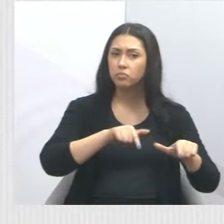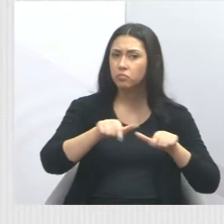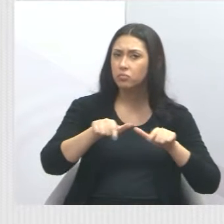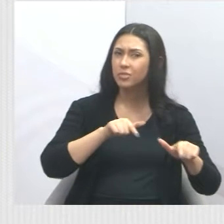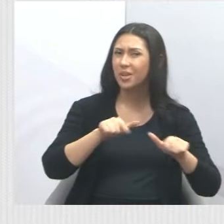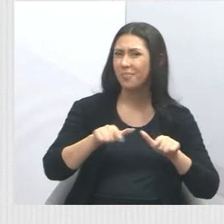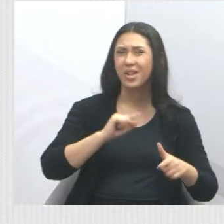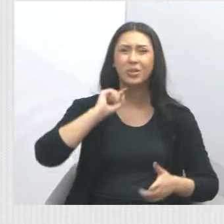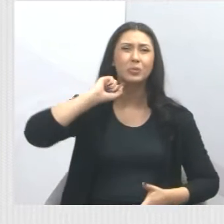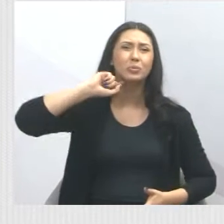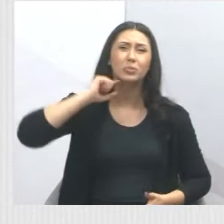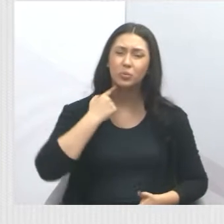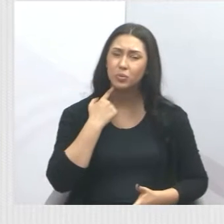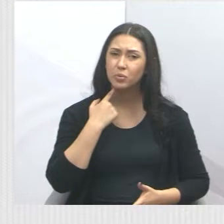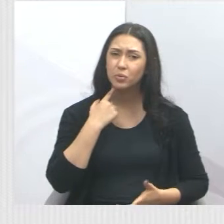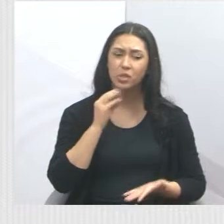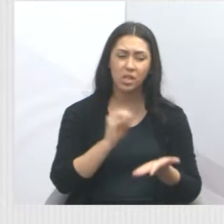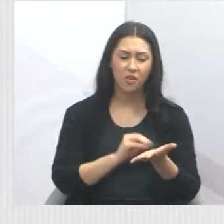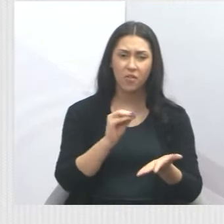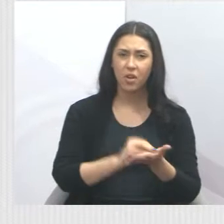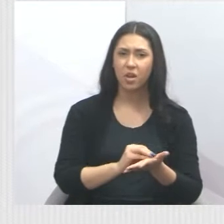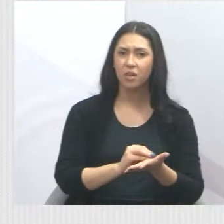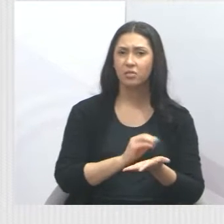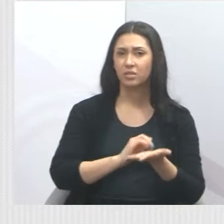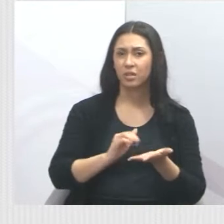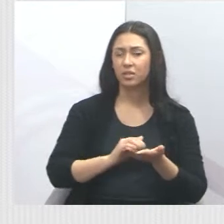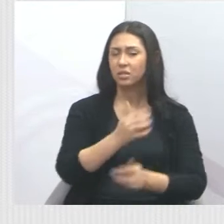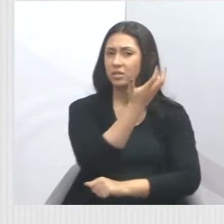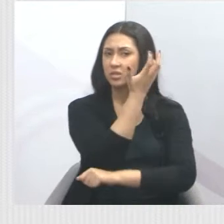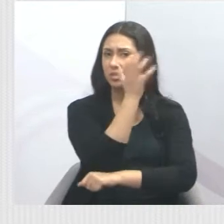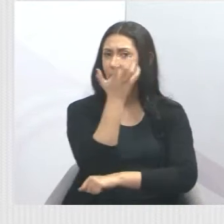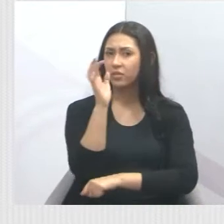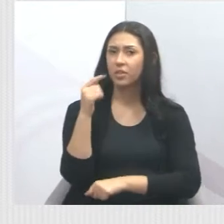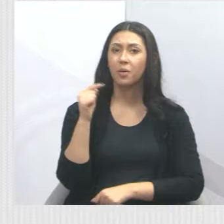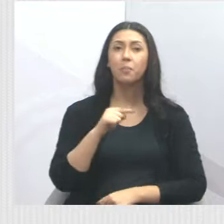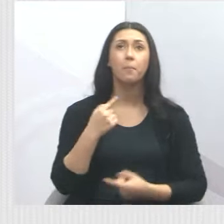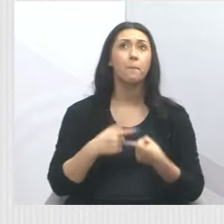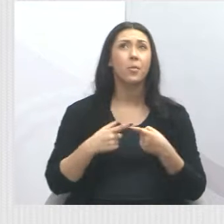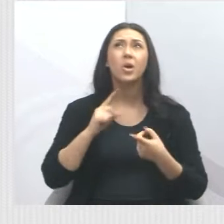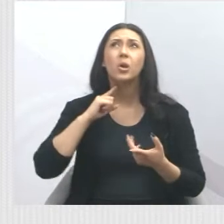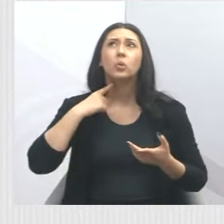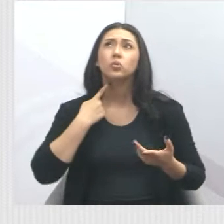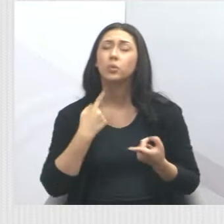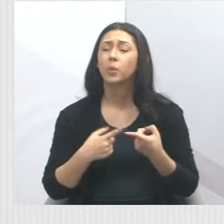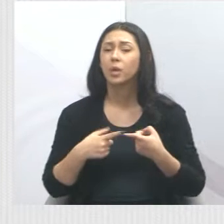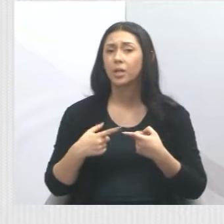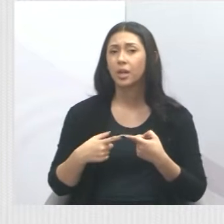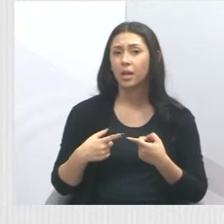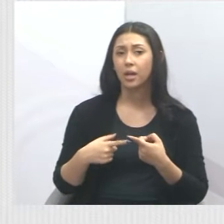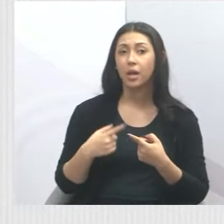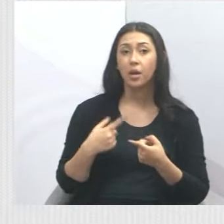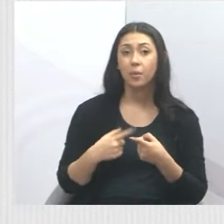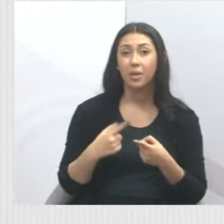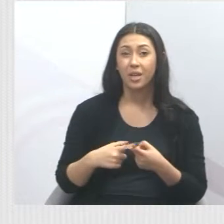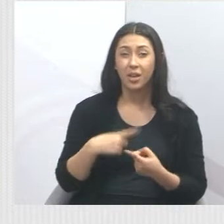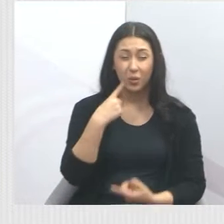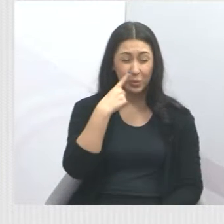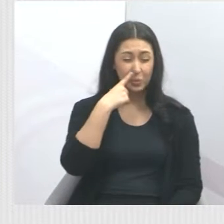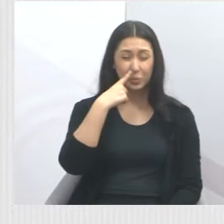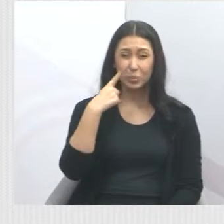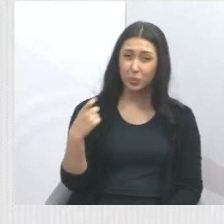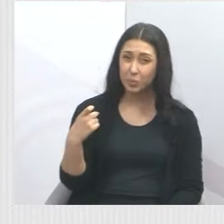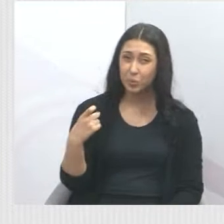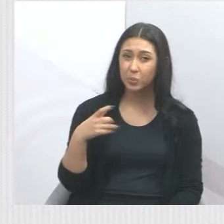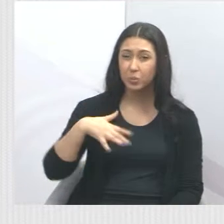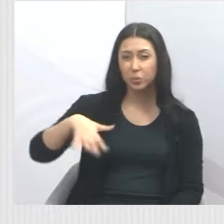imunda que a ambiental tem feito lá no Salvador. É imunda por quê? Porque exalava um forte mau cheiro